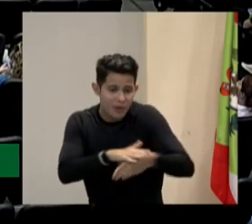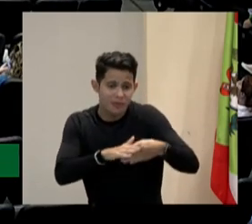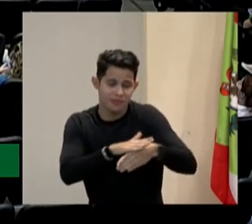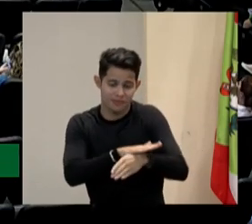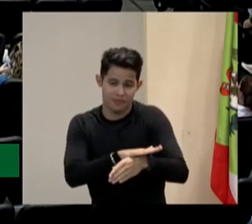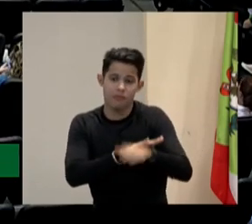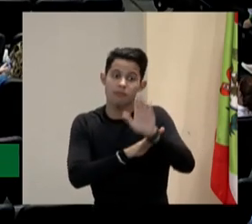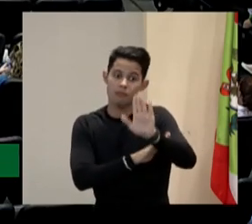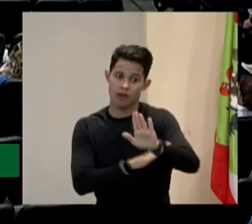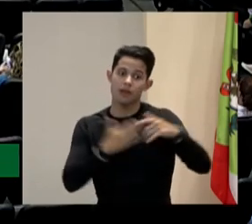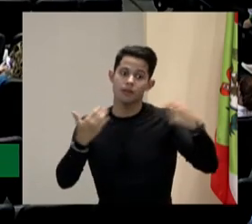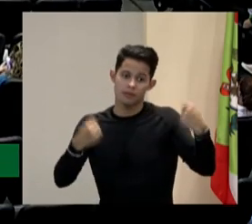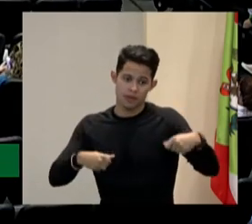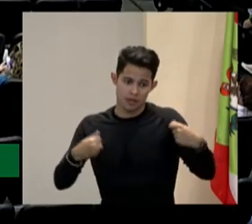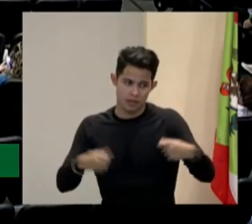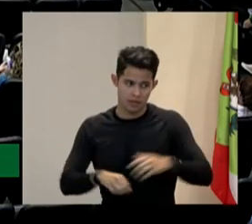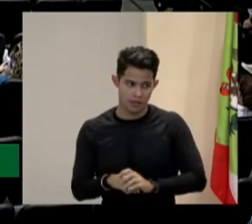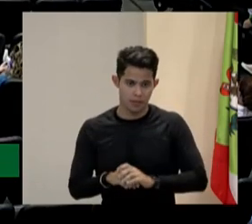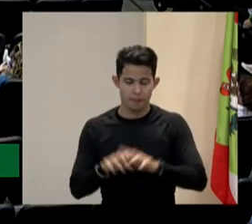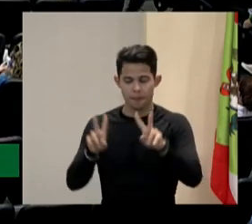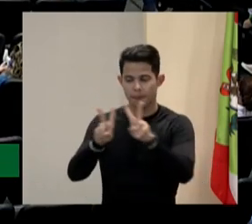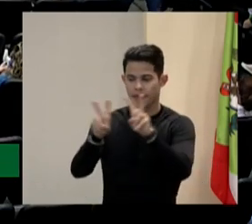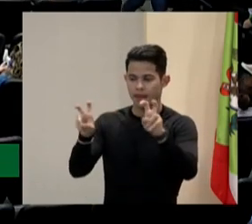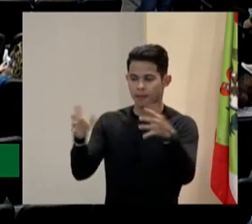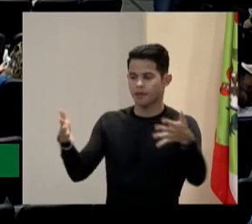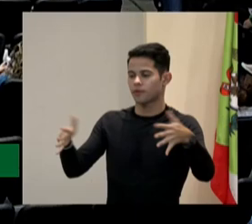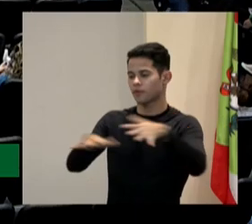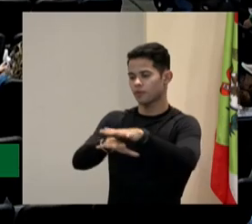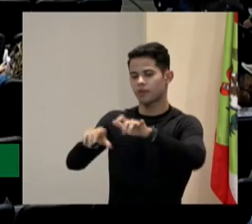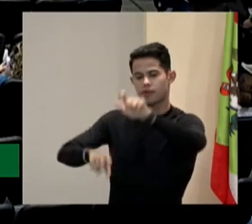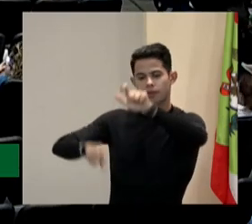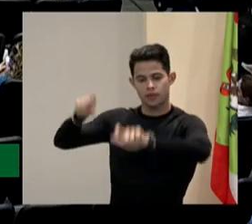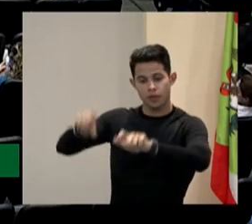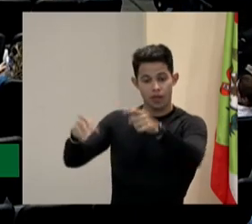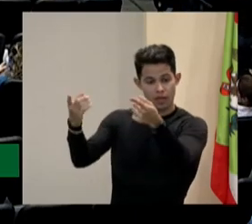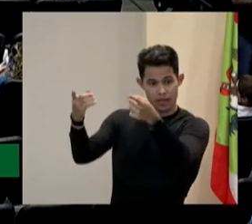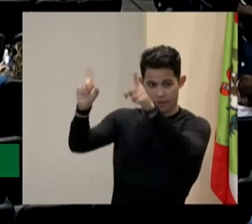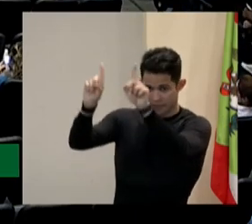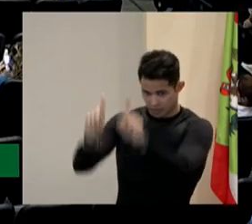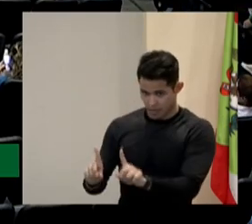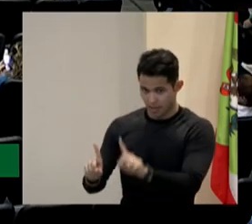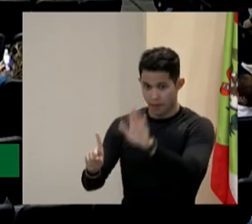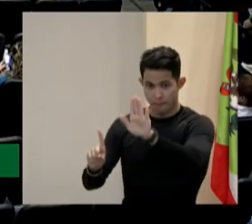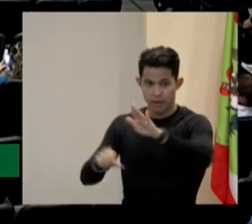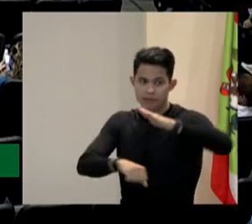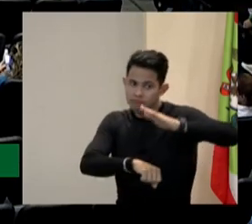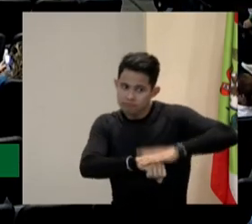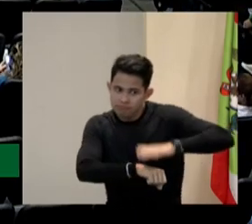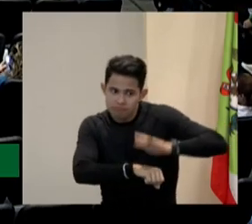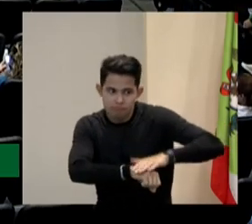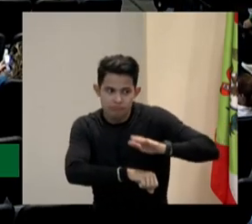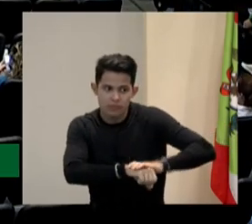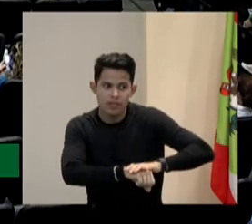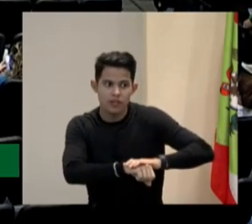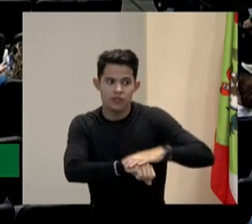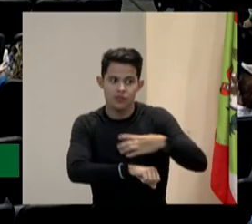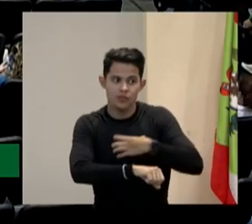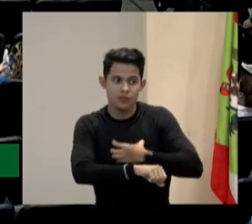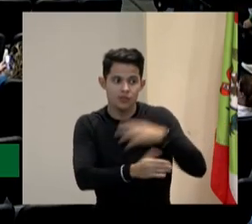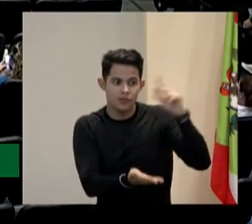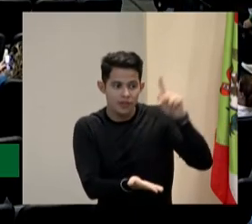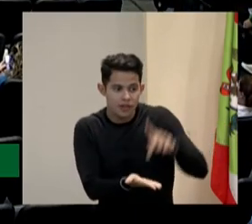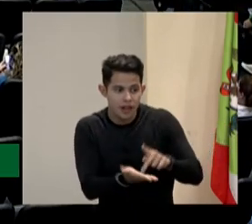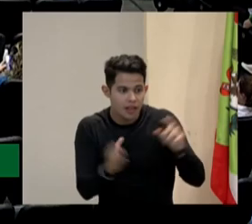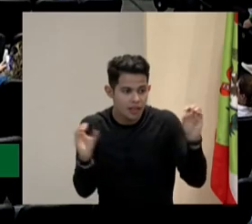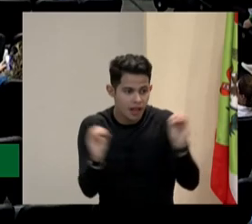Porque quando a gente fala de inclusão de pessoas com deficiência, sem estar na pele, sem sentir o que é, então a gente já ouviu aqui,